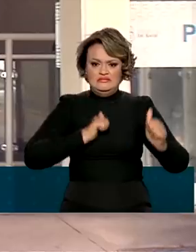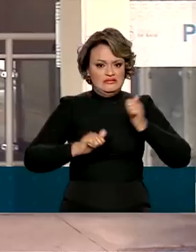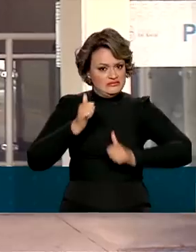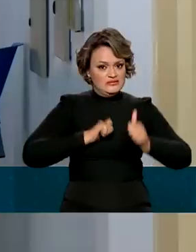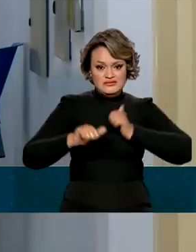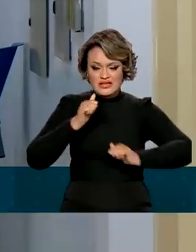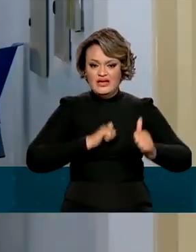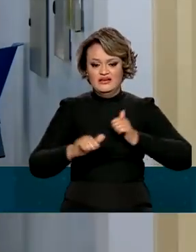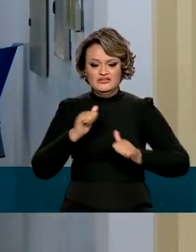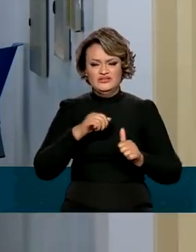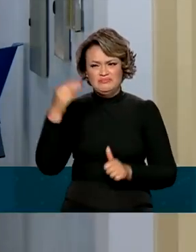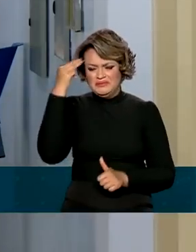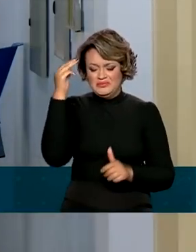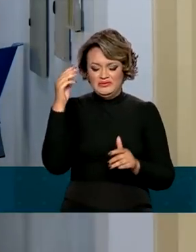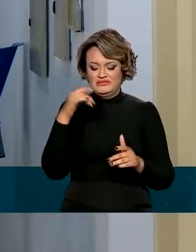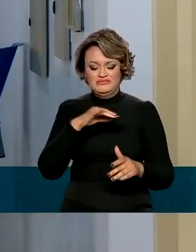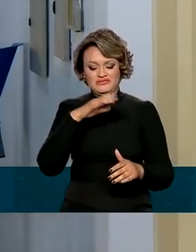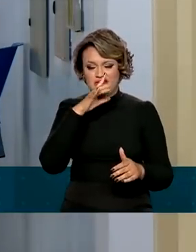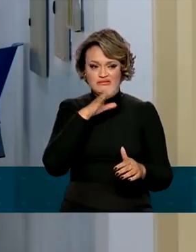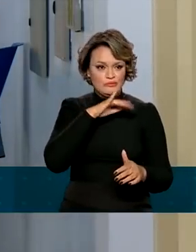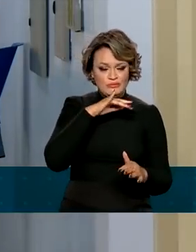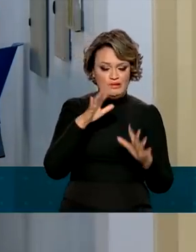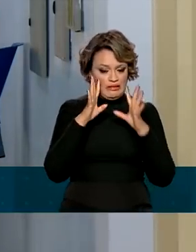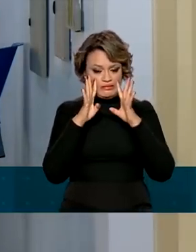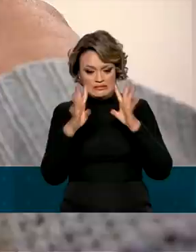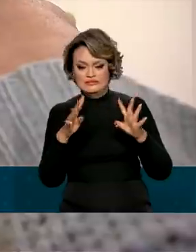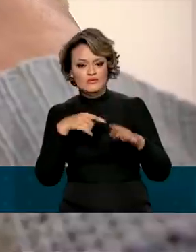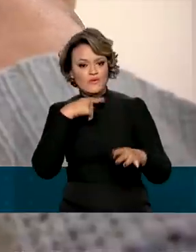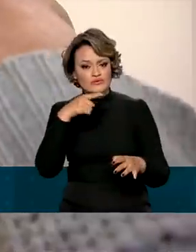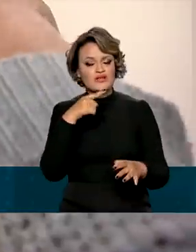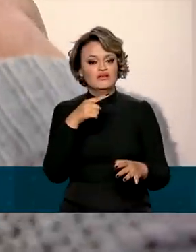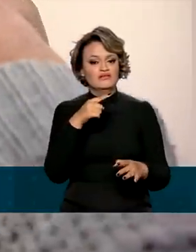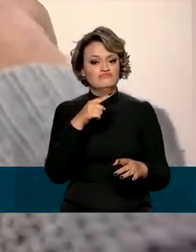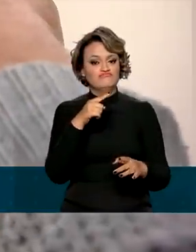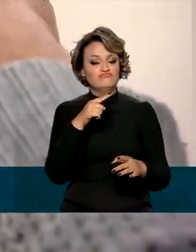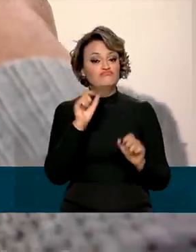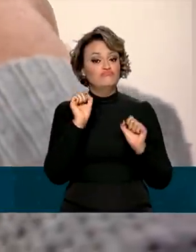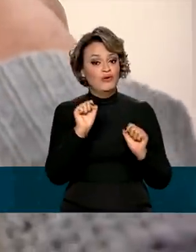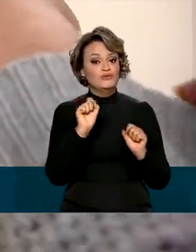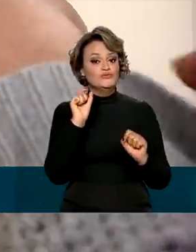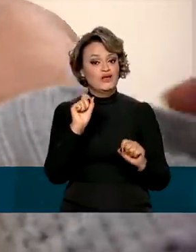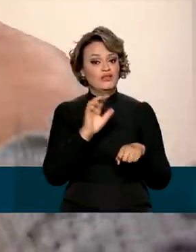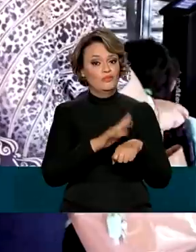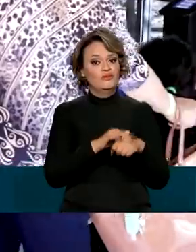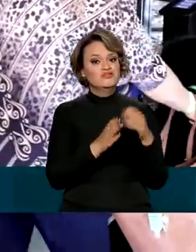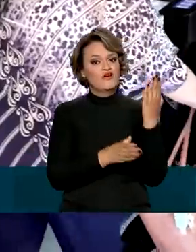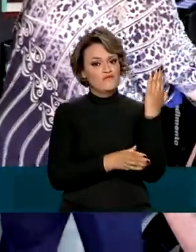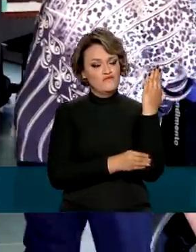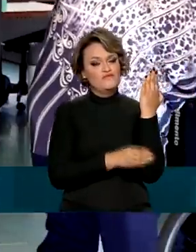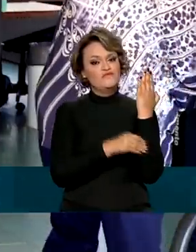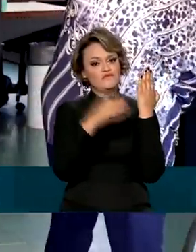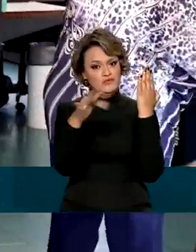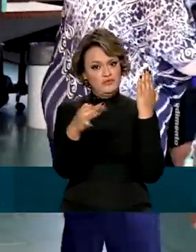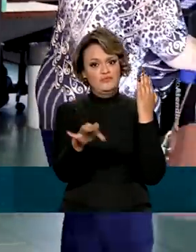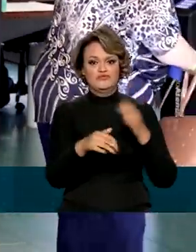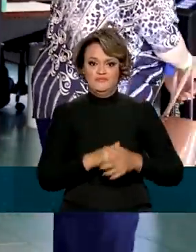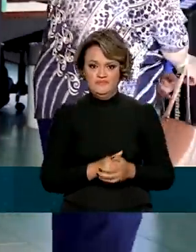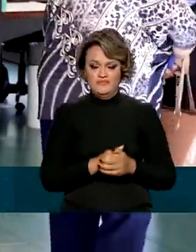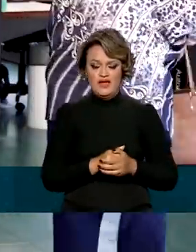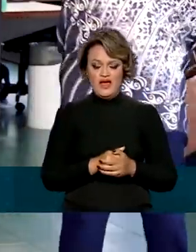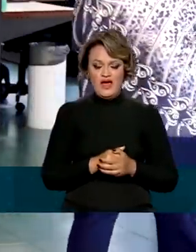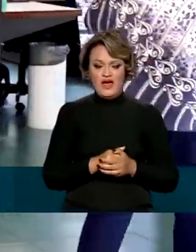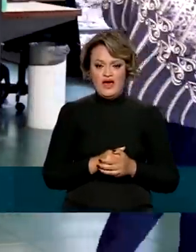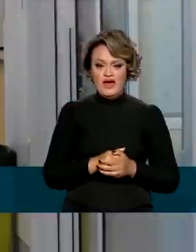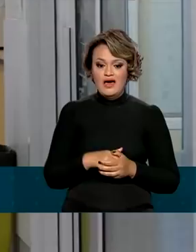alterações de memória e atenção podem ser sintomas de fibromialgia. De acordo com a Sociedade